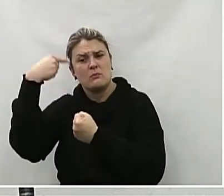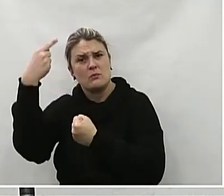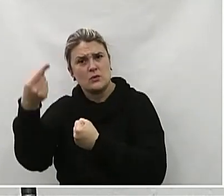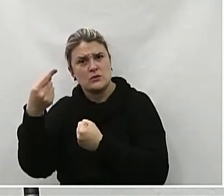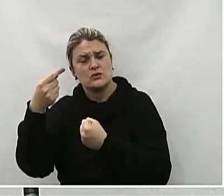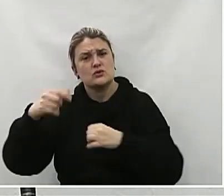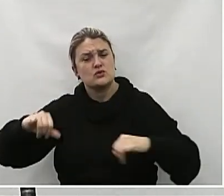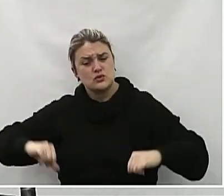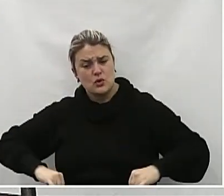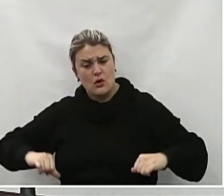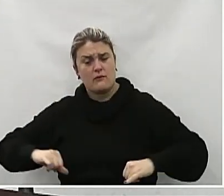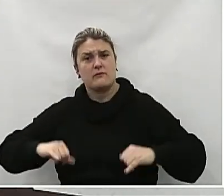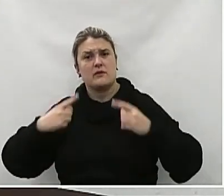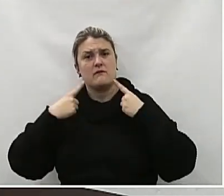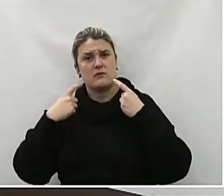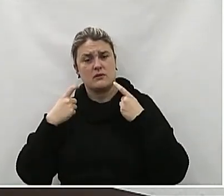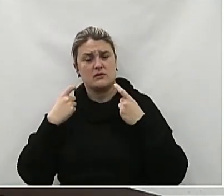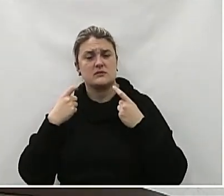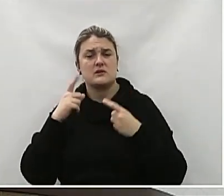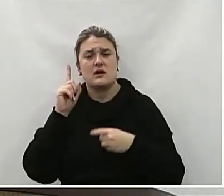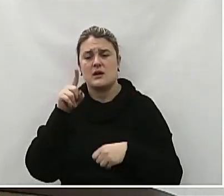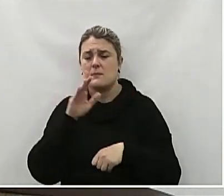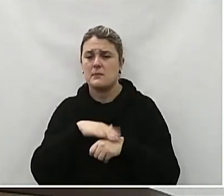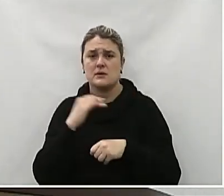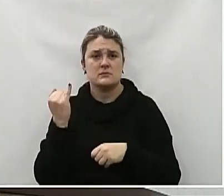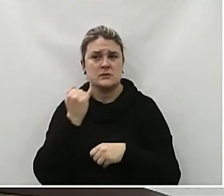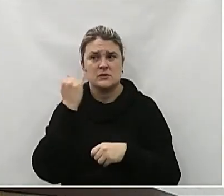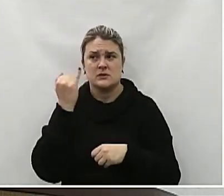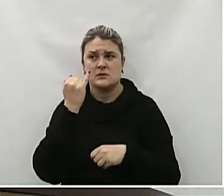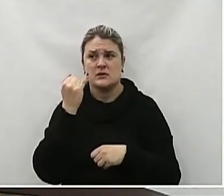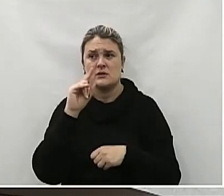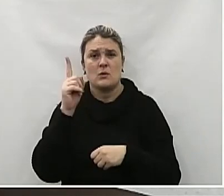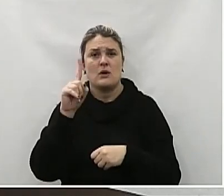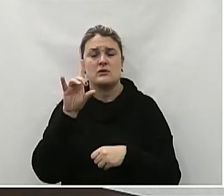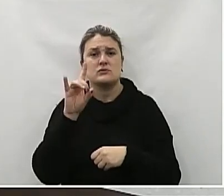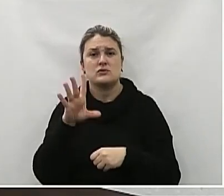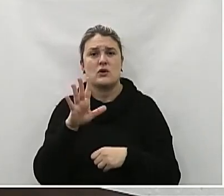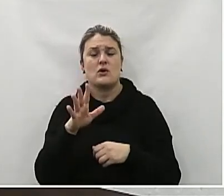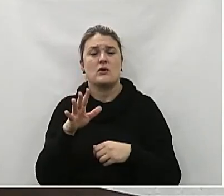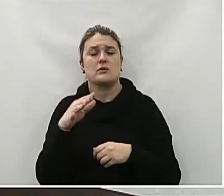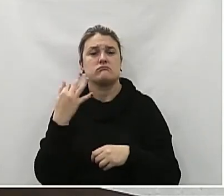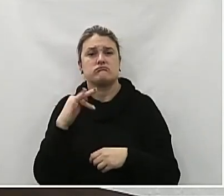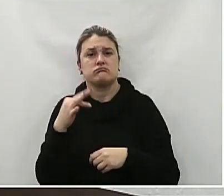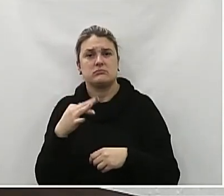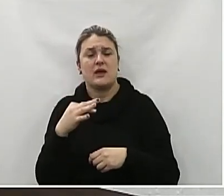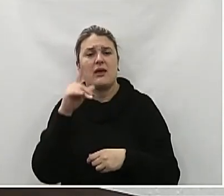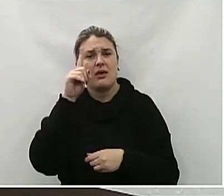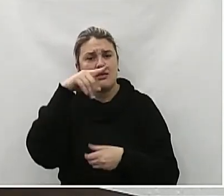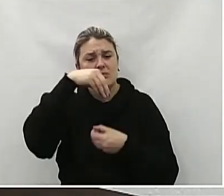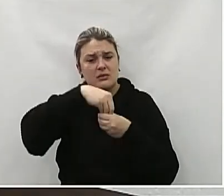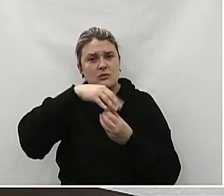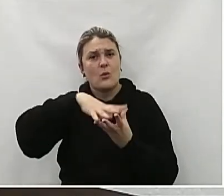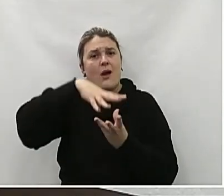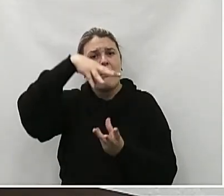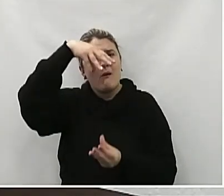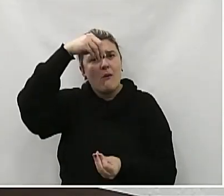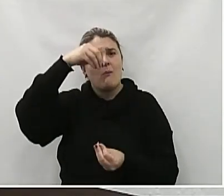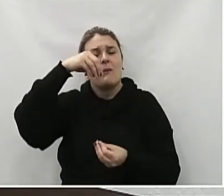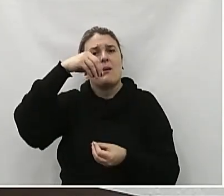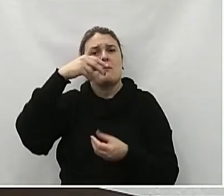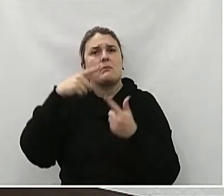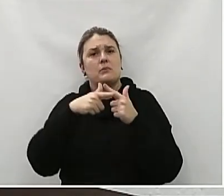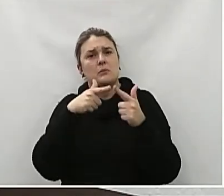Que ele é o mais essencial Não é só a lesão Ela cicatriza Mas como ela disse Esse abalo